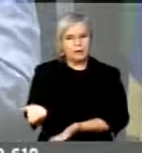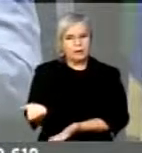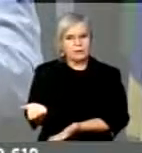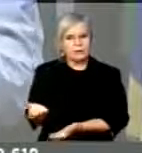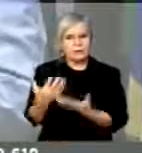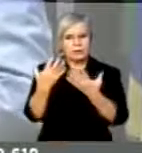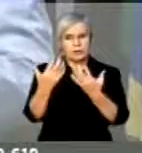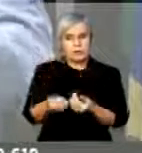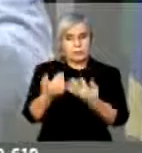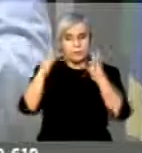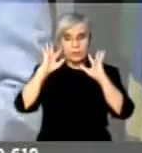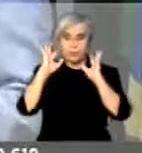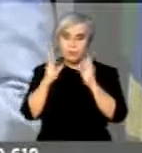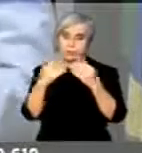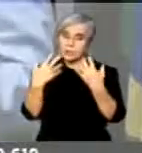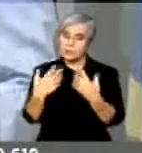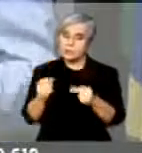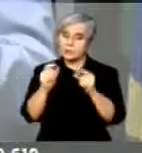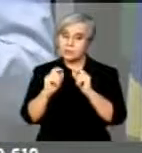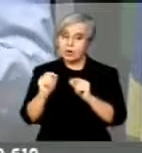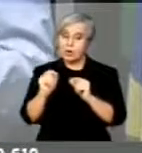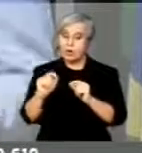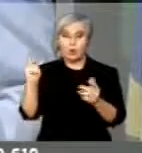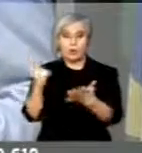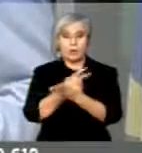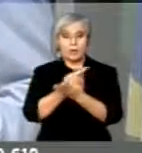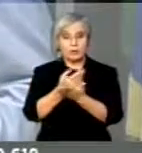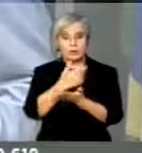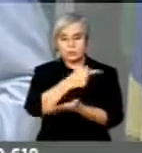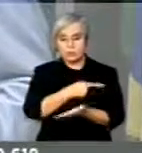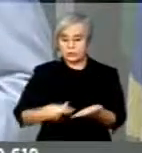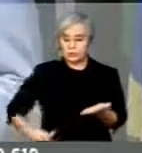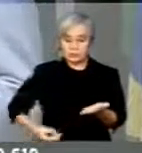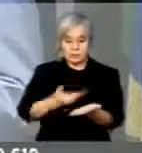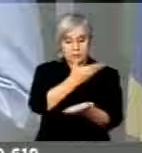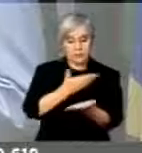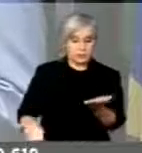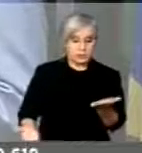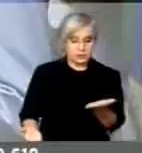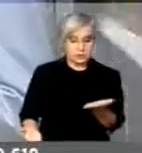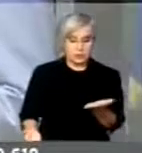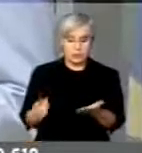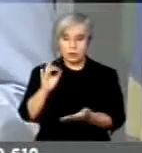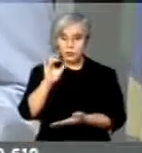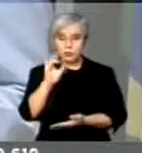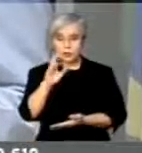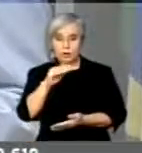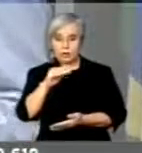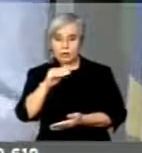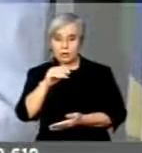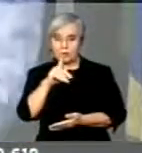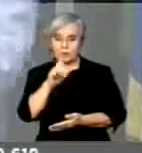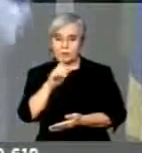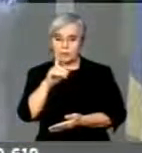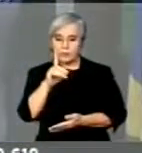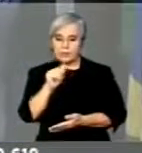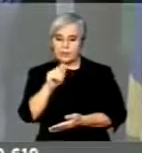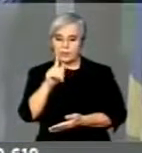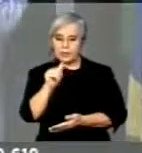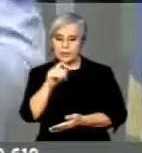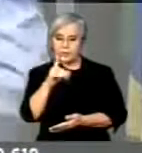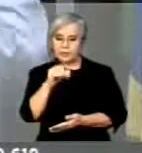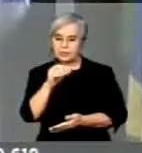reconhecer que o que promoveu a queda da presidente não foram só as pedaladas, mas a